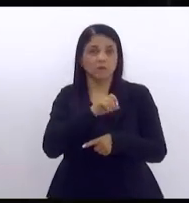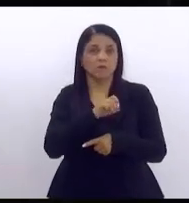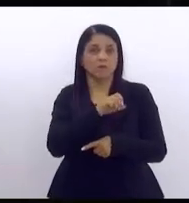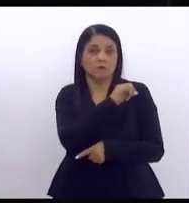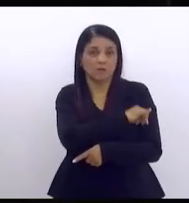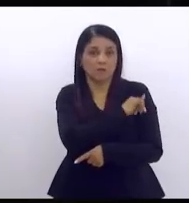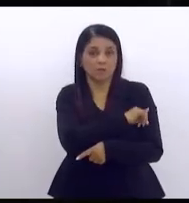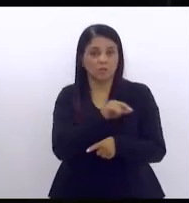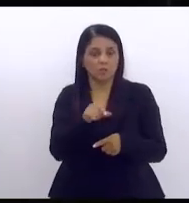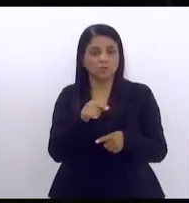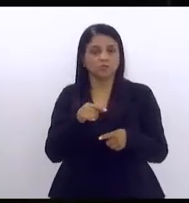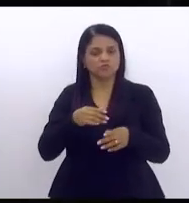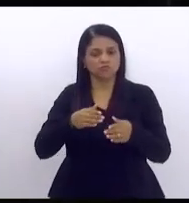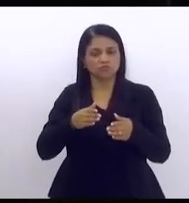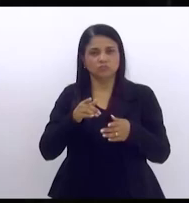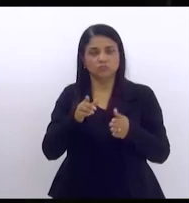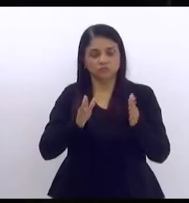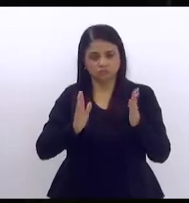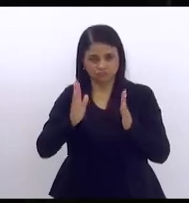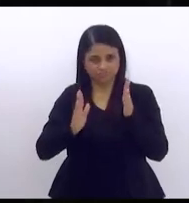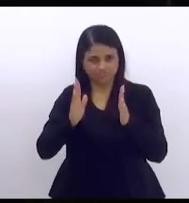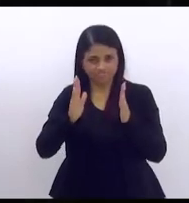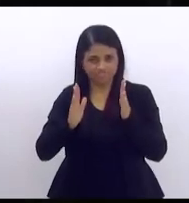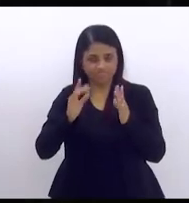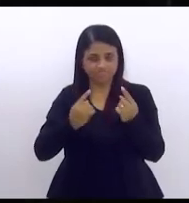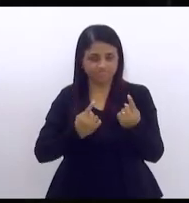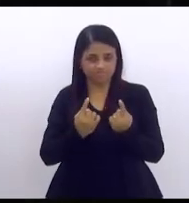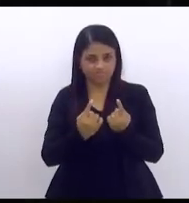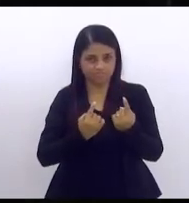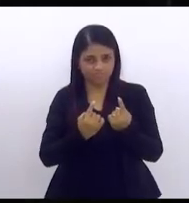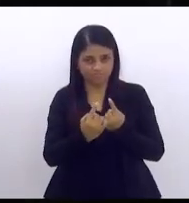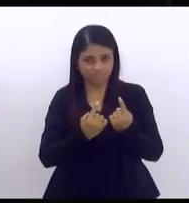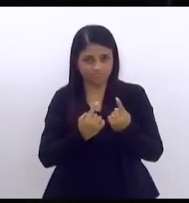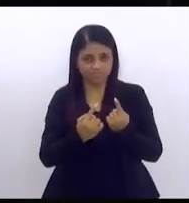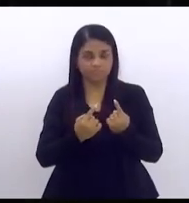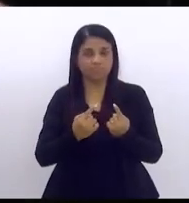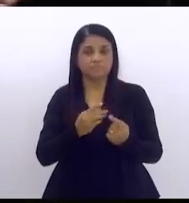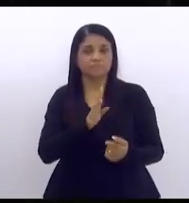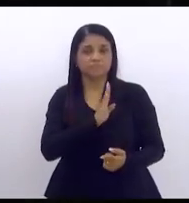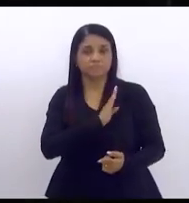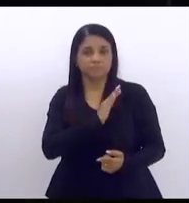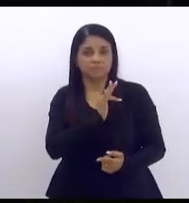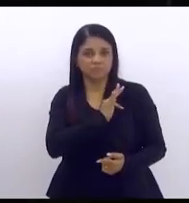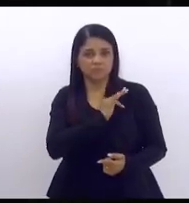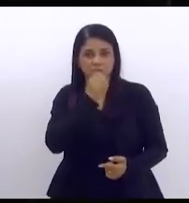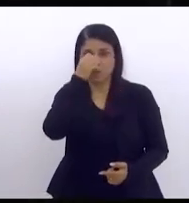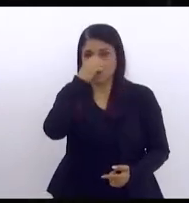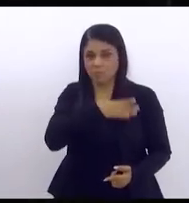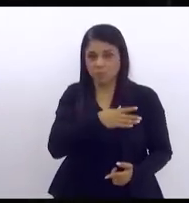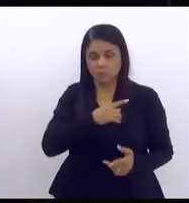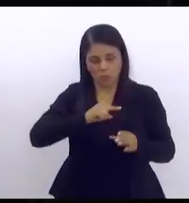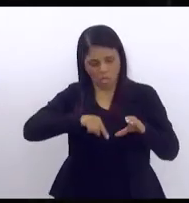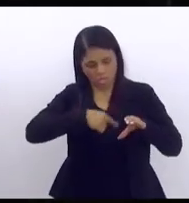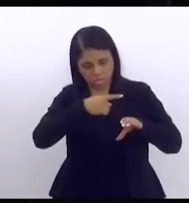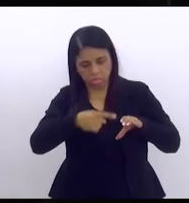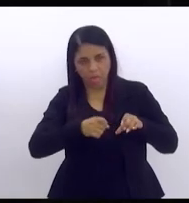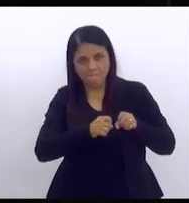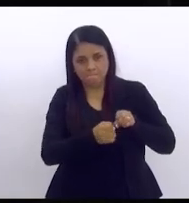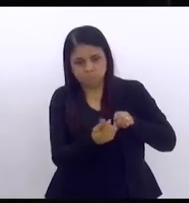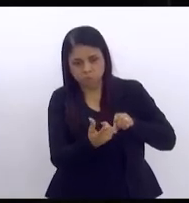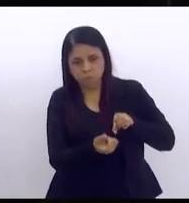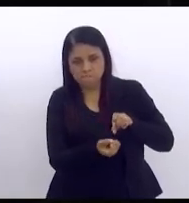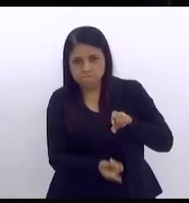Valdo Seaza Luiz Paulo da Baixada Fluminense é um abuso pneus estourando